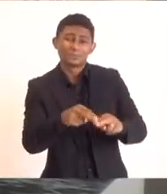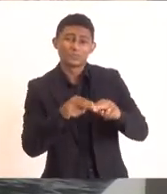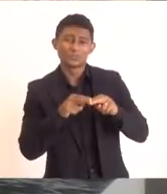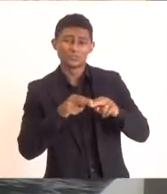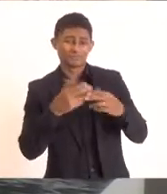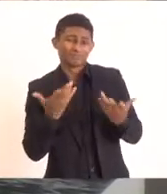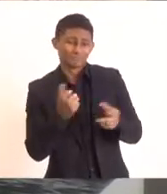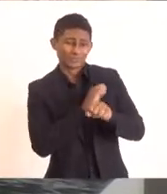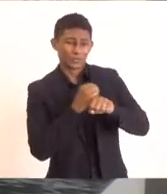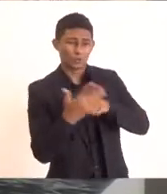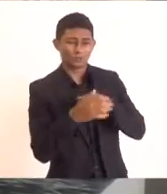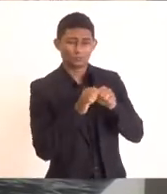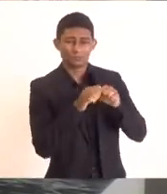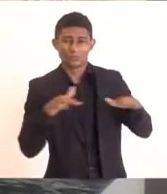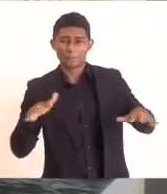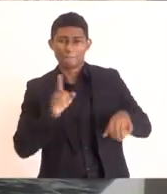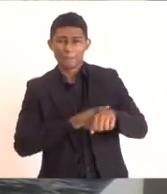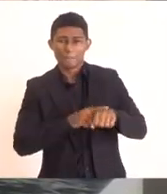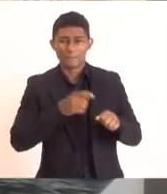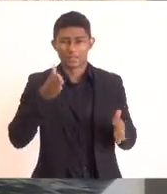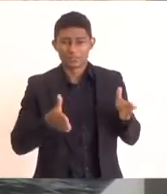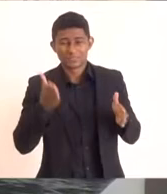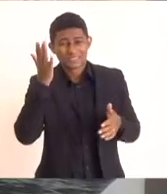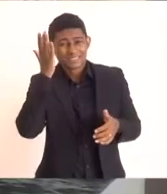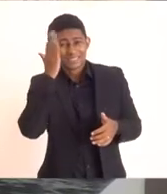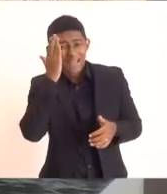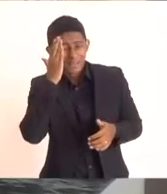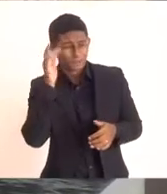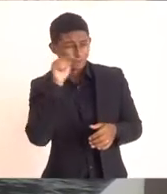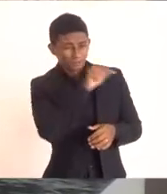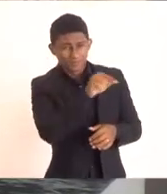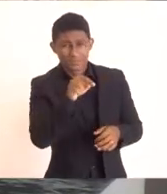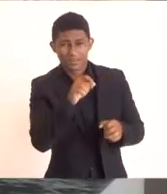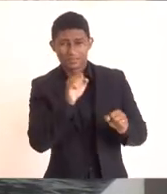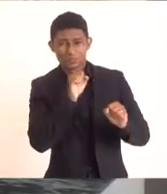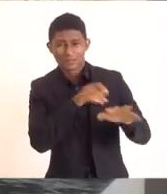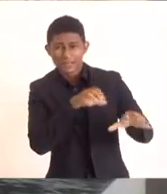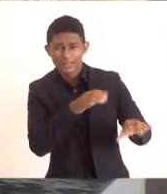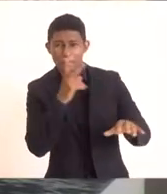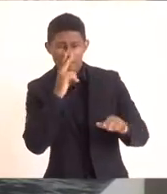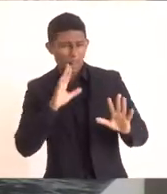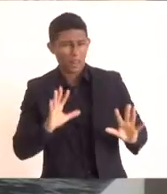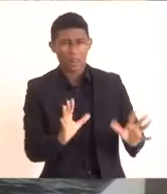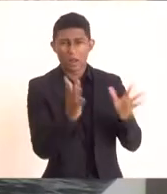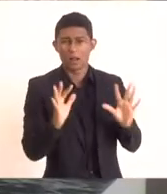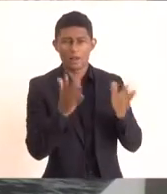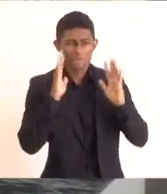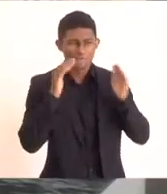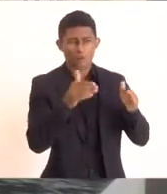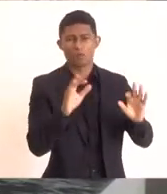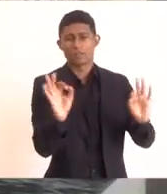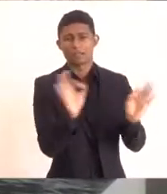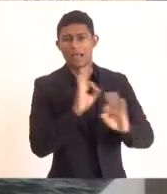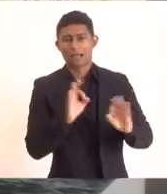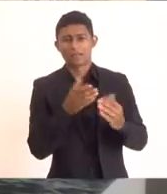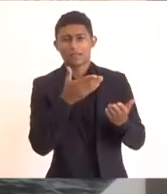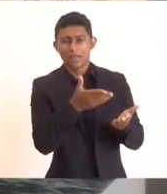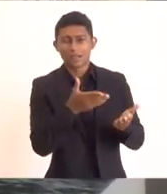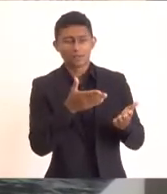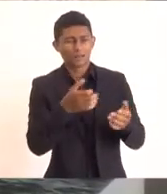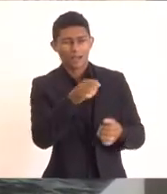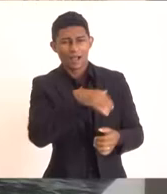houve uma priorização da educação, outras prioridades foram dadas nesse momento e a educação ficou de lado.